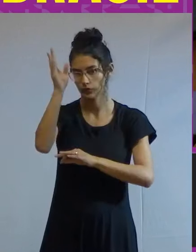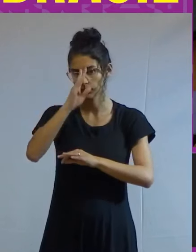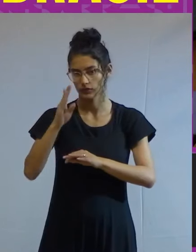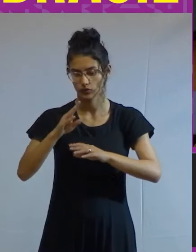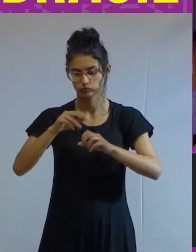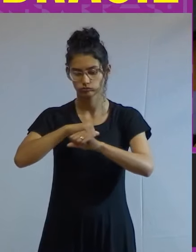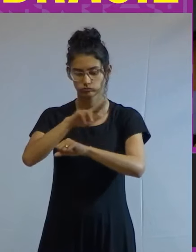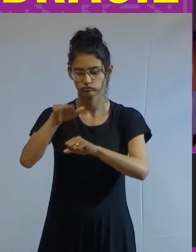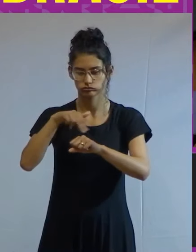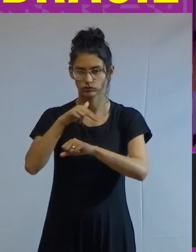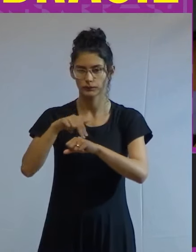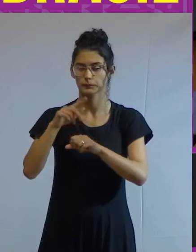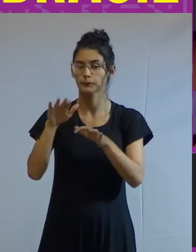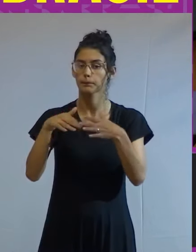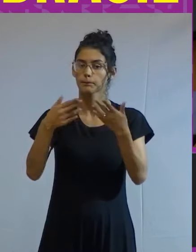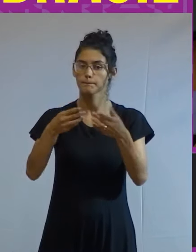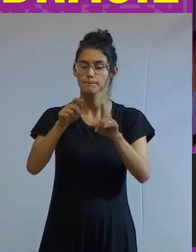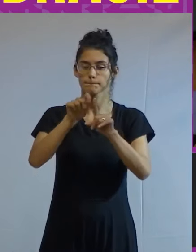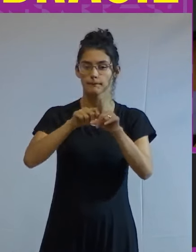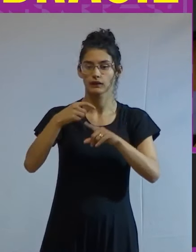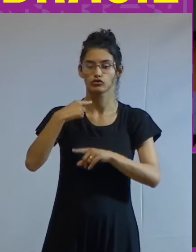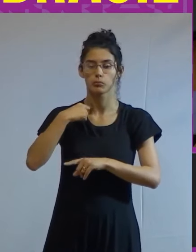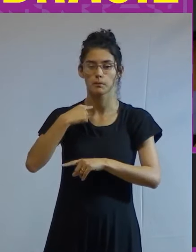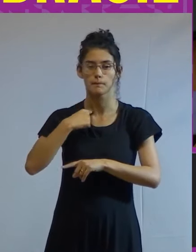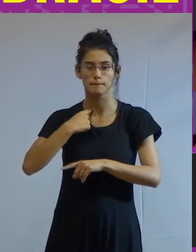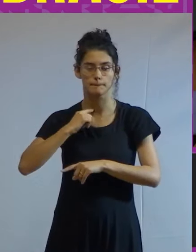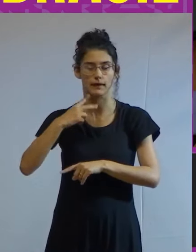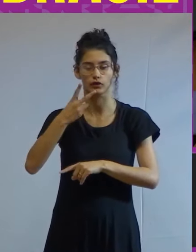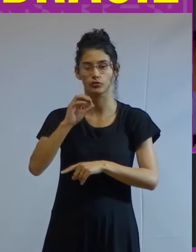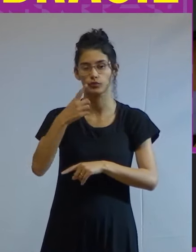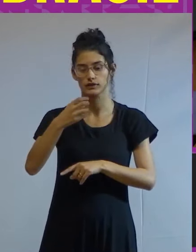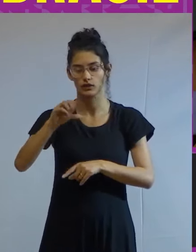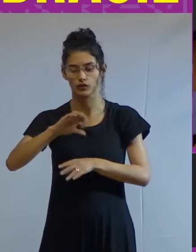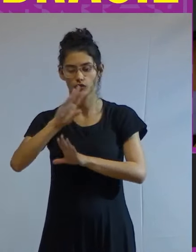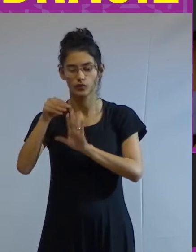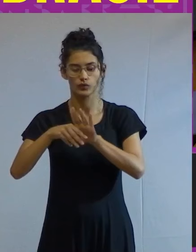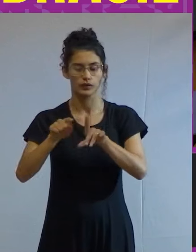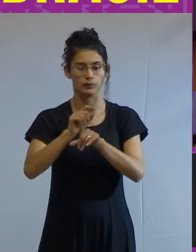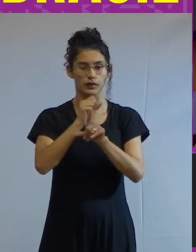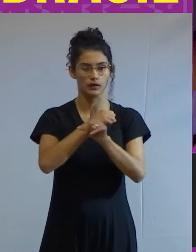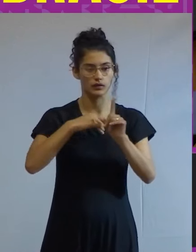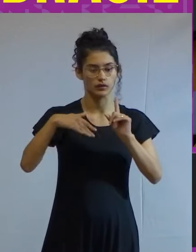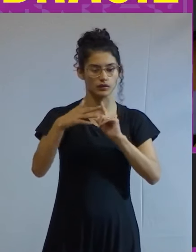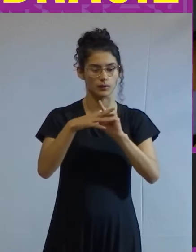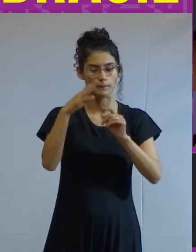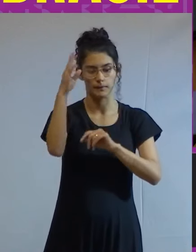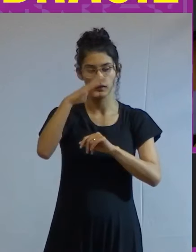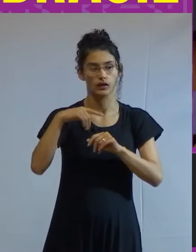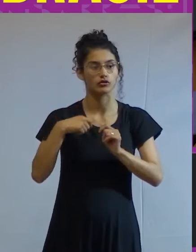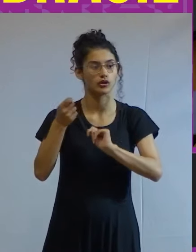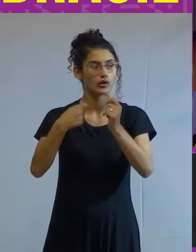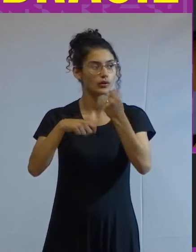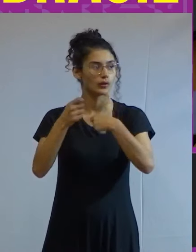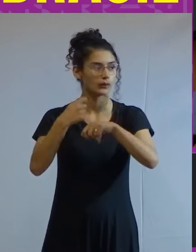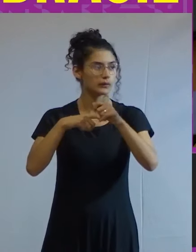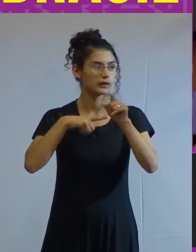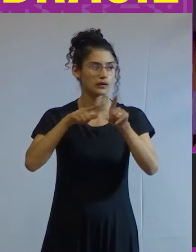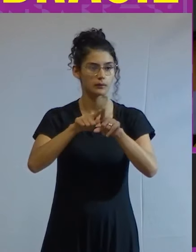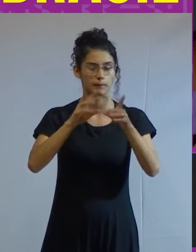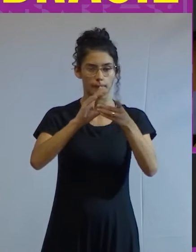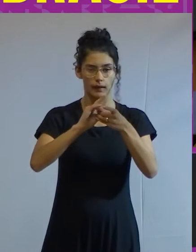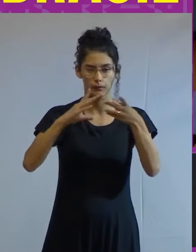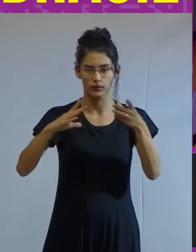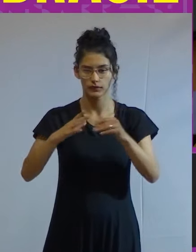-Nação e, a partir de maio de 2019, passou a integrar a Associação Brasileira de Economistas pela